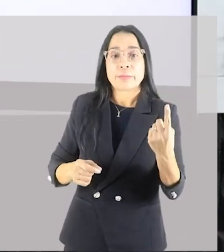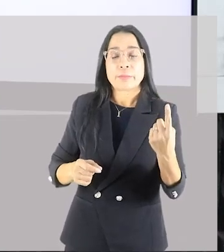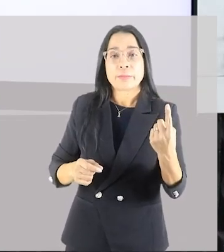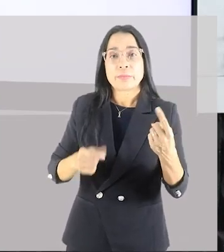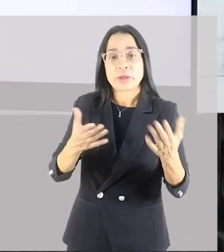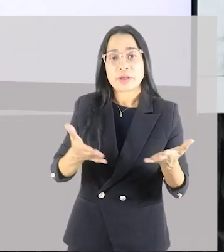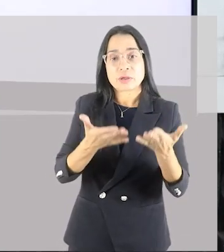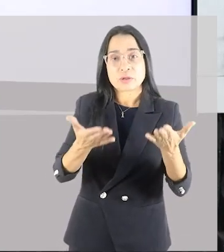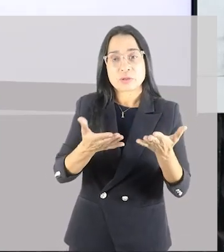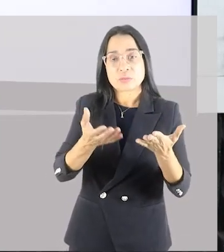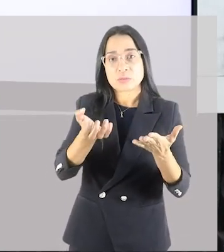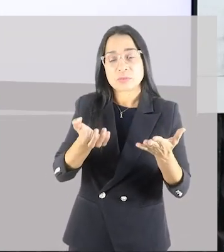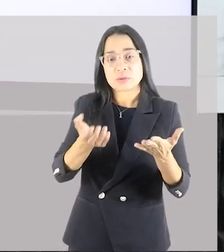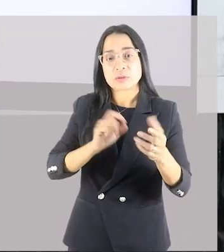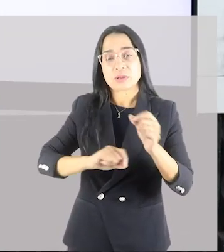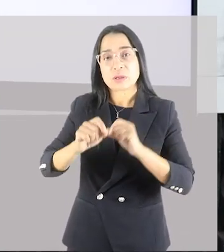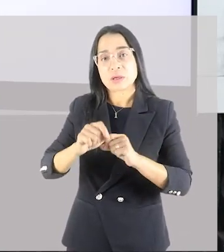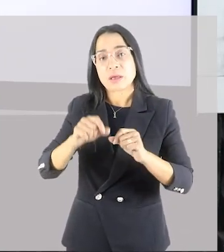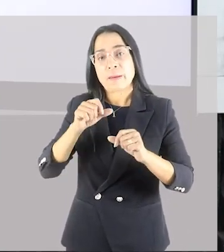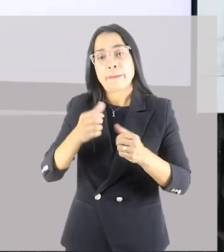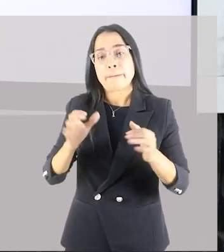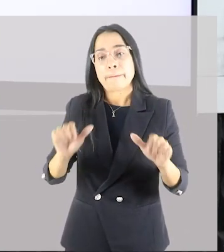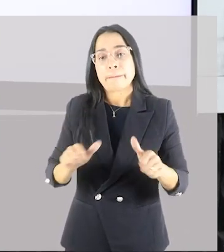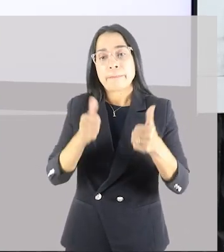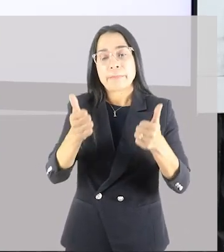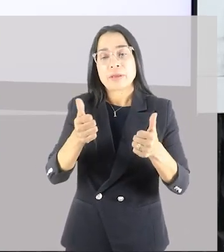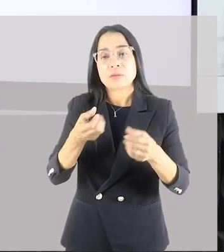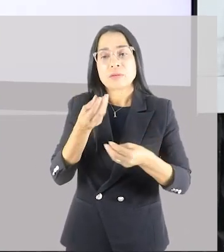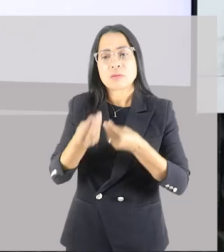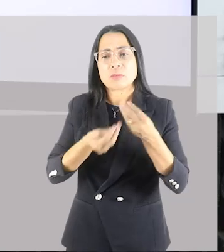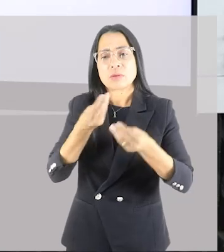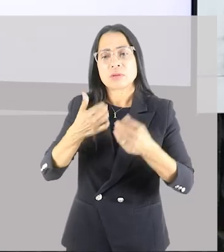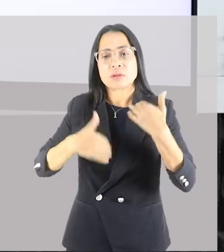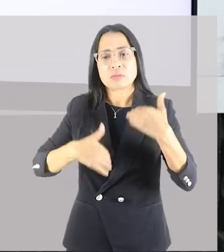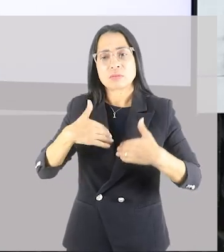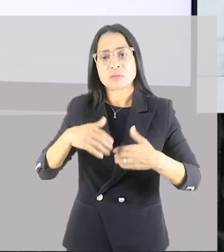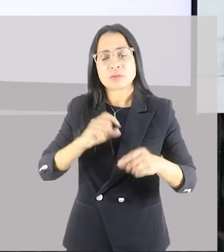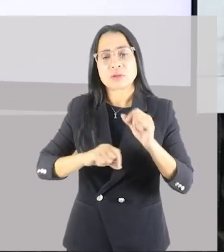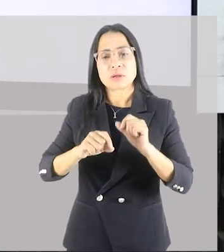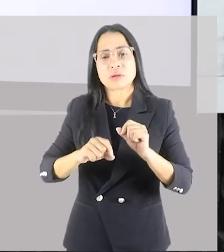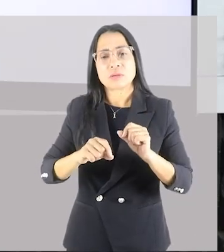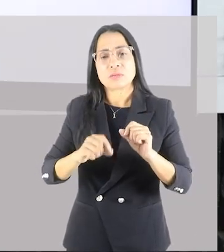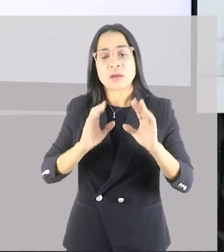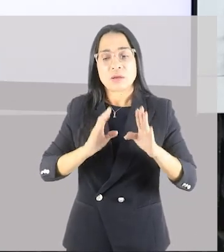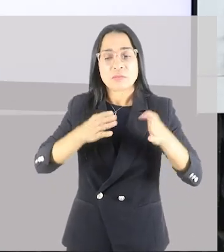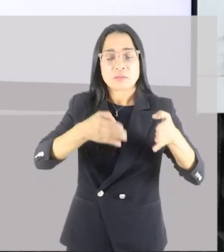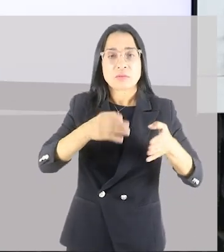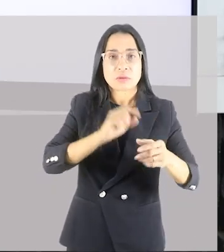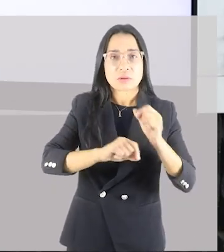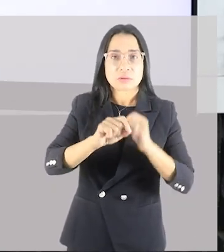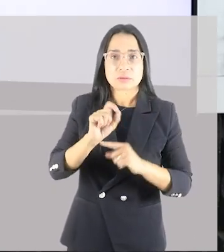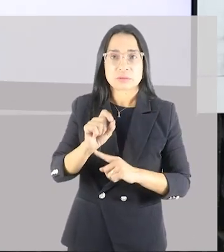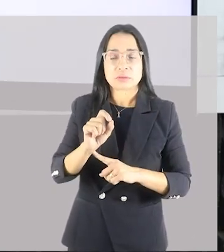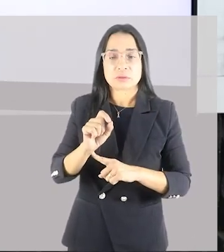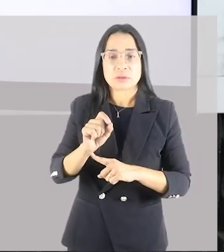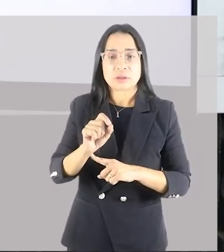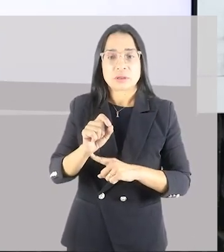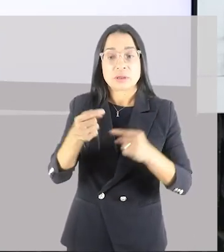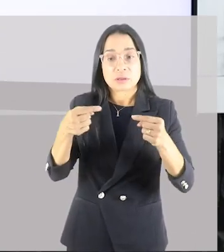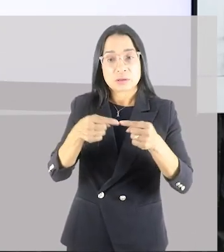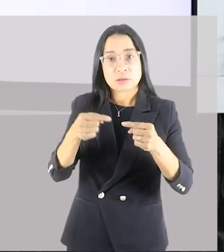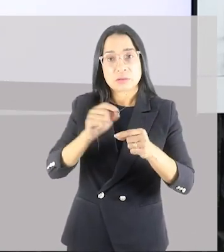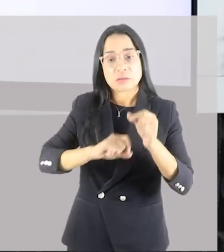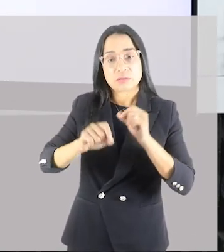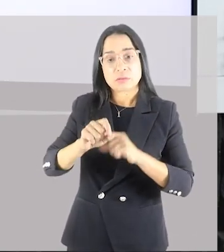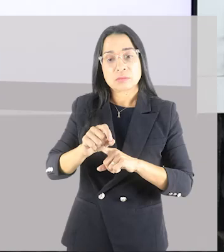melhorar alguma capacidade funcional. E esse estímulo, ele é específico, ele é direcionado de acordo